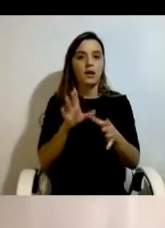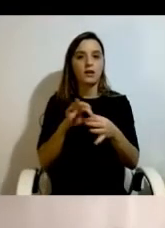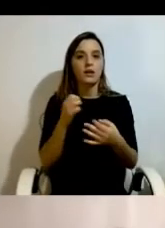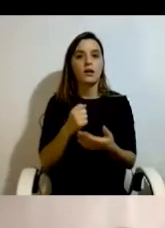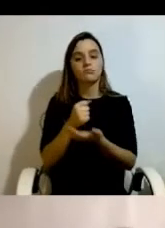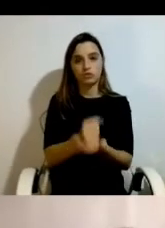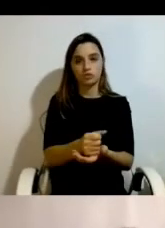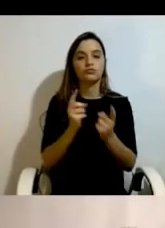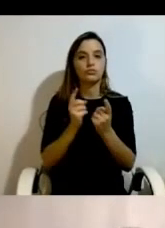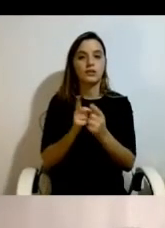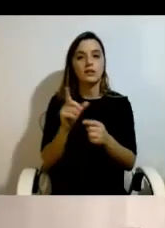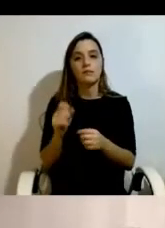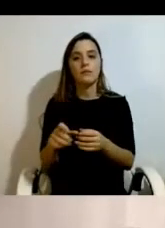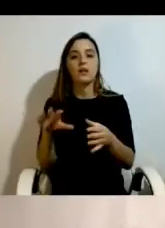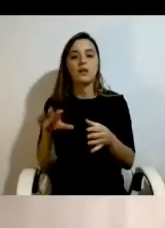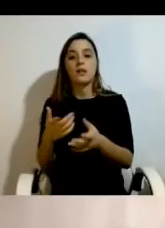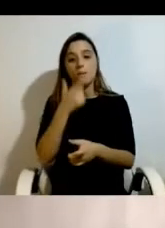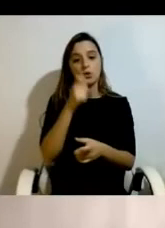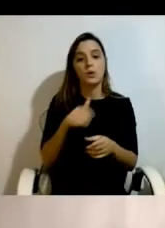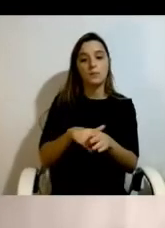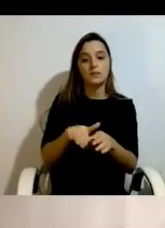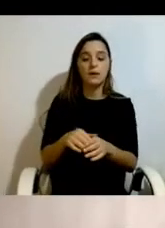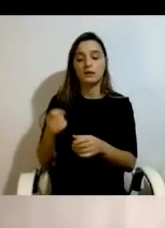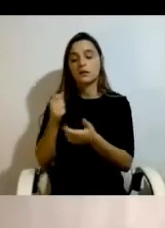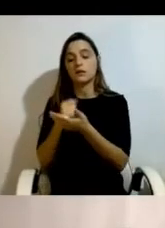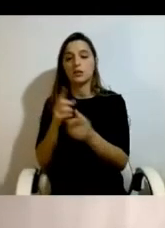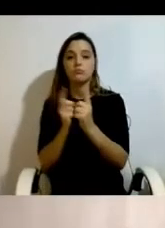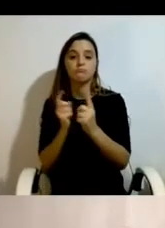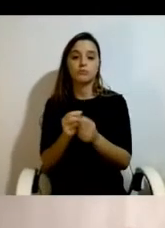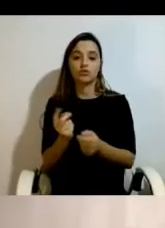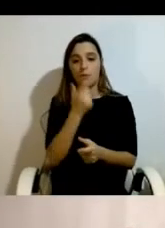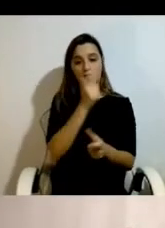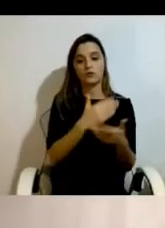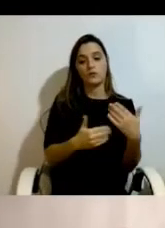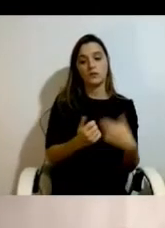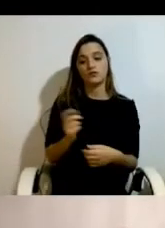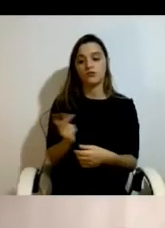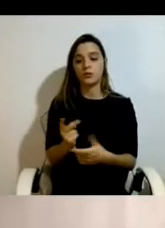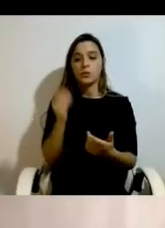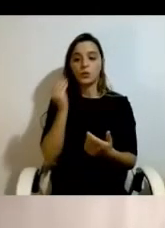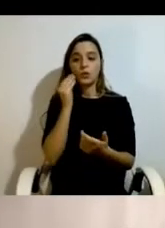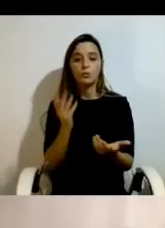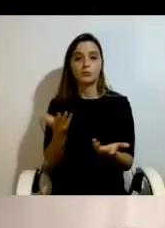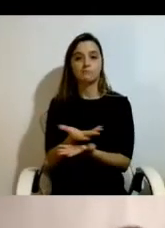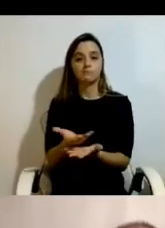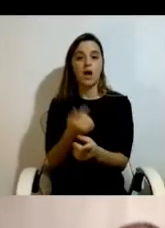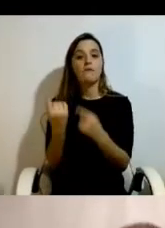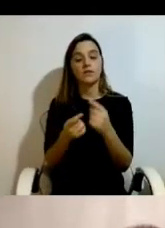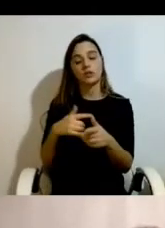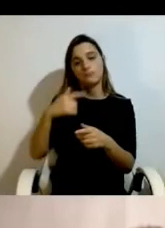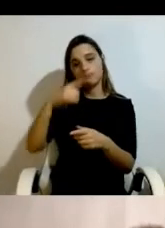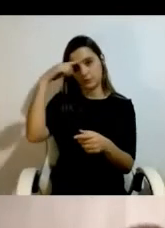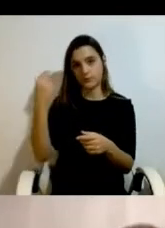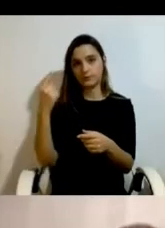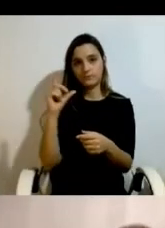relação com as suas assistências pessoais. Depois, ao nível da comunidade. Nós identificámos duas dimensões, e isto está meio